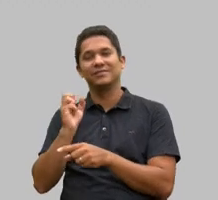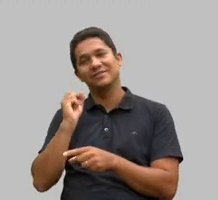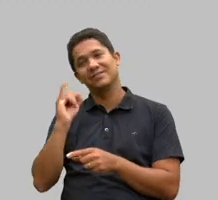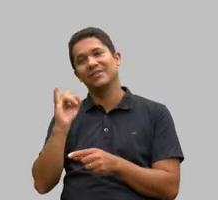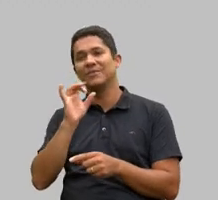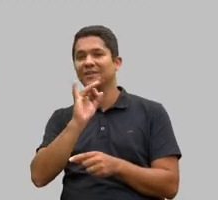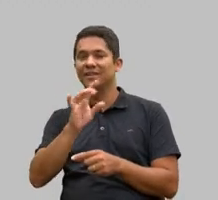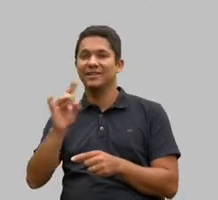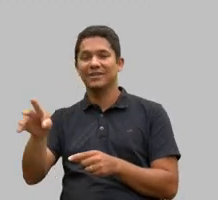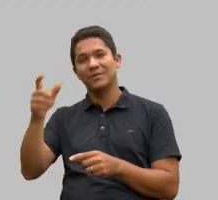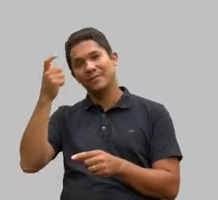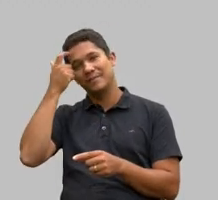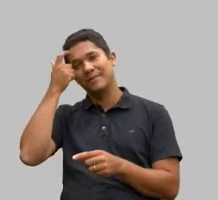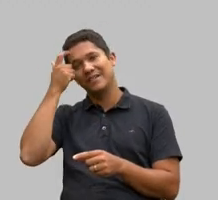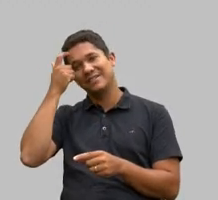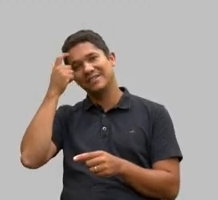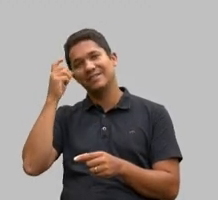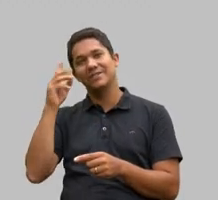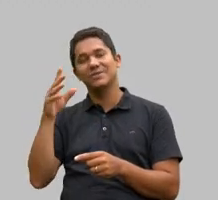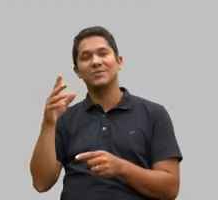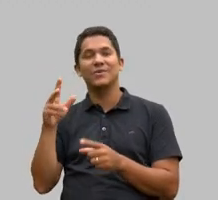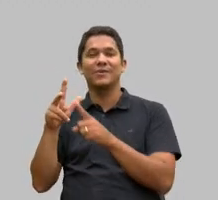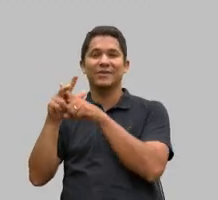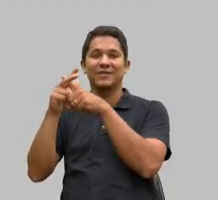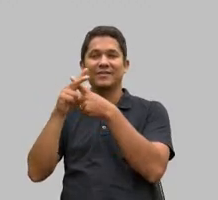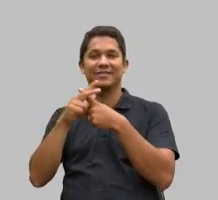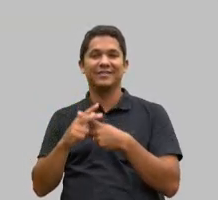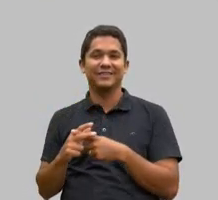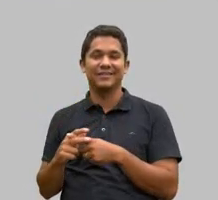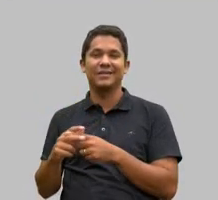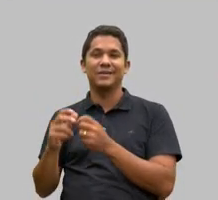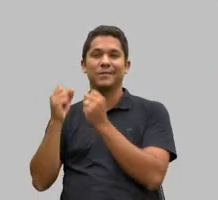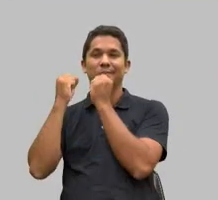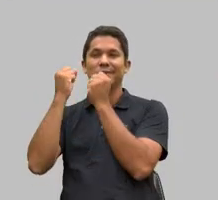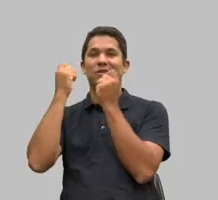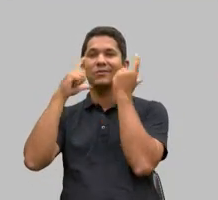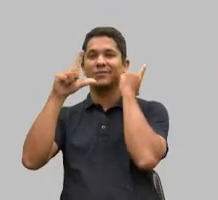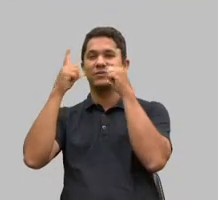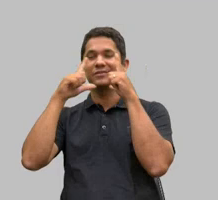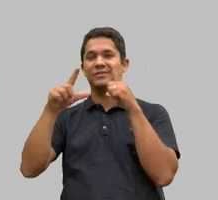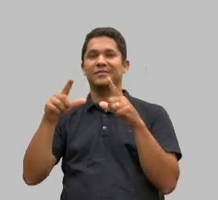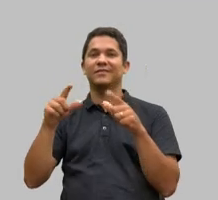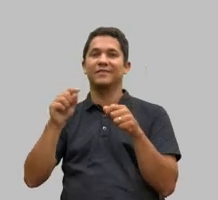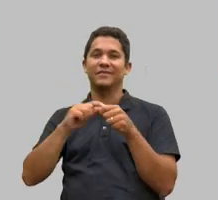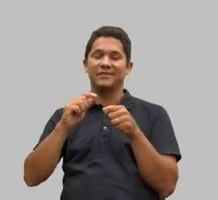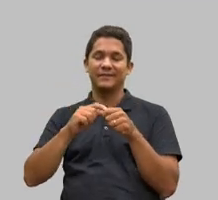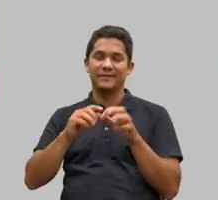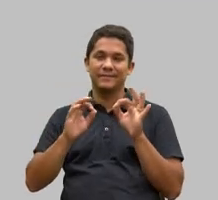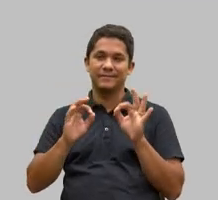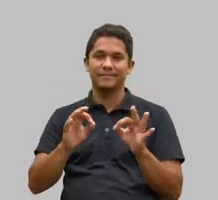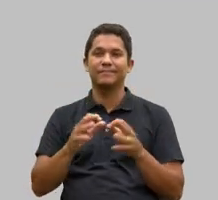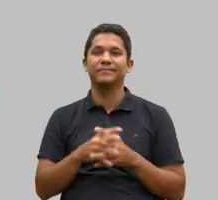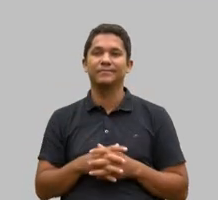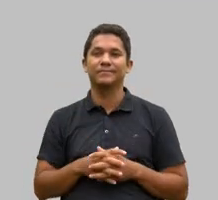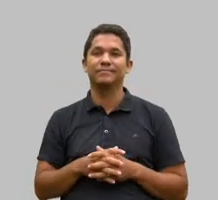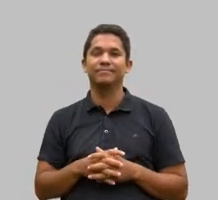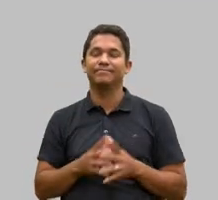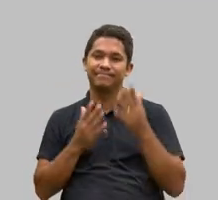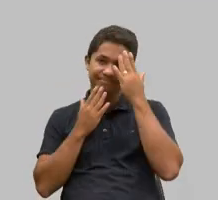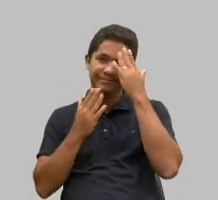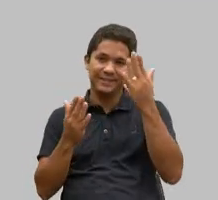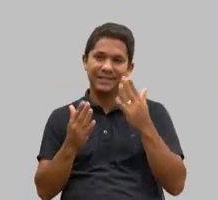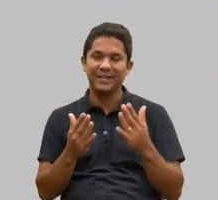pensará apenas na manutenção do poder que conquista e que pretende manter. Muito obrigado, estamos aí à disposição